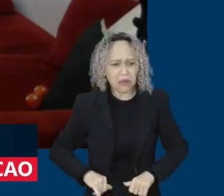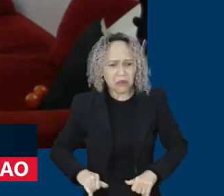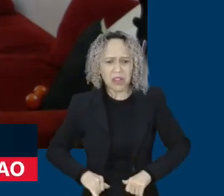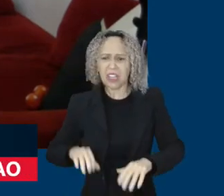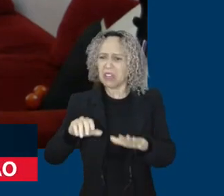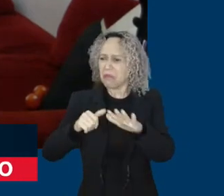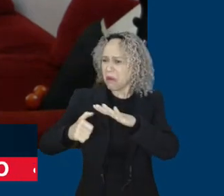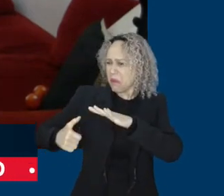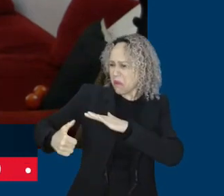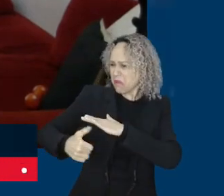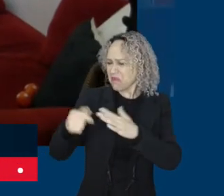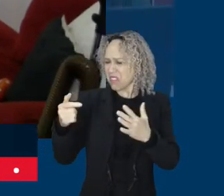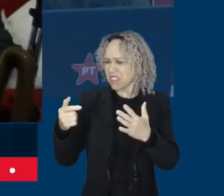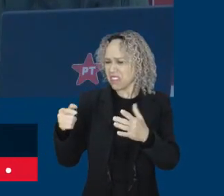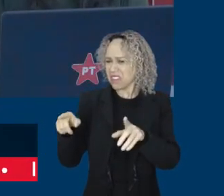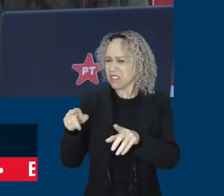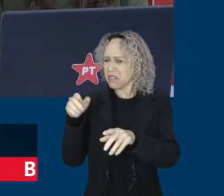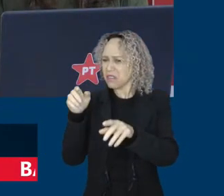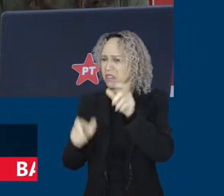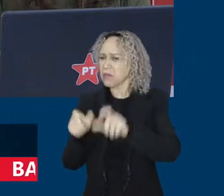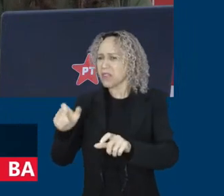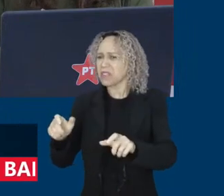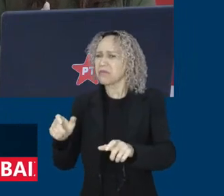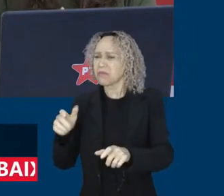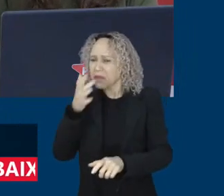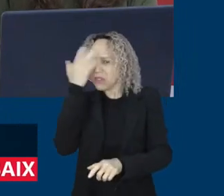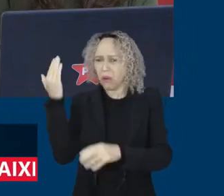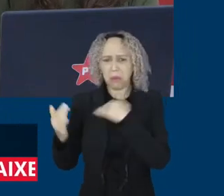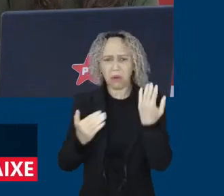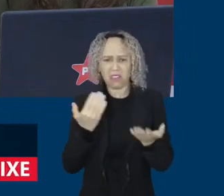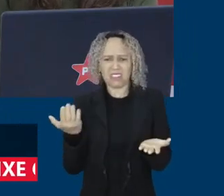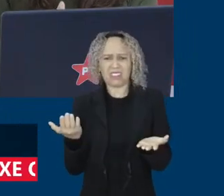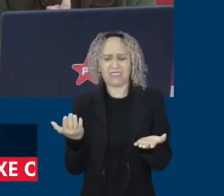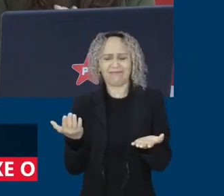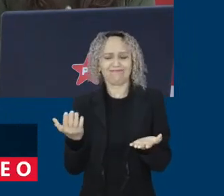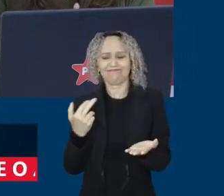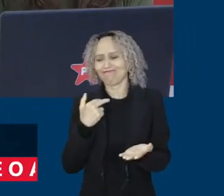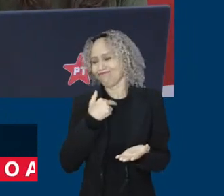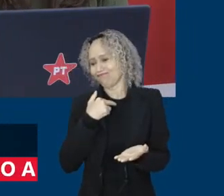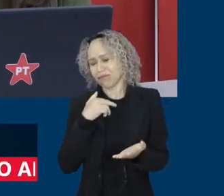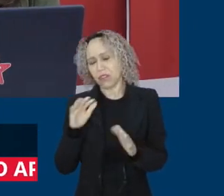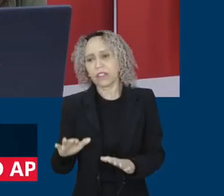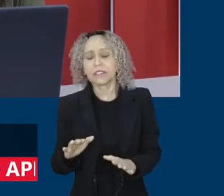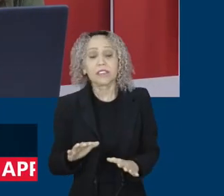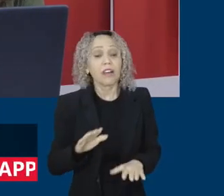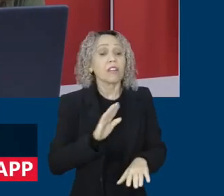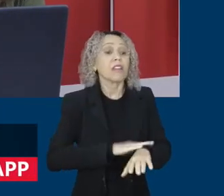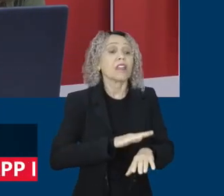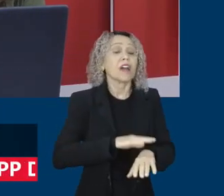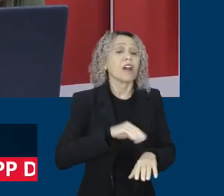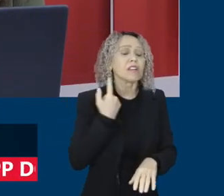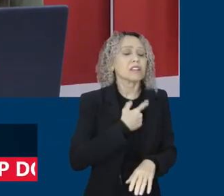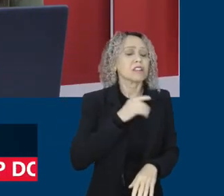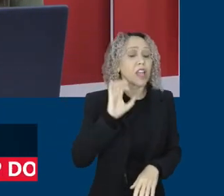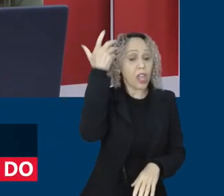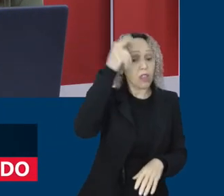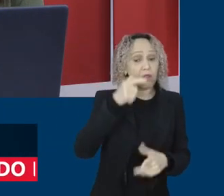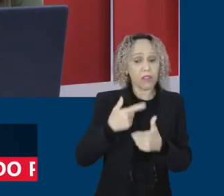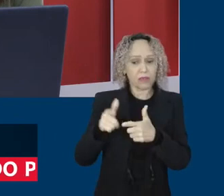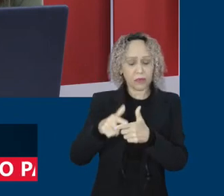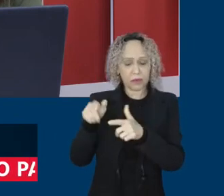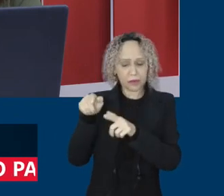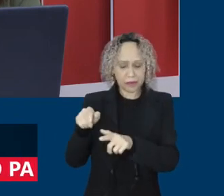ser adiada, né, amor? Com certeza, Fernando. Está mais do que na hora da gente resolver essa história. E a gente continua acompanhando aqui